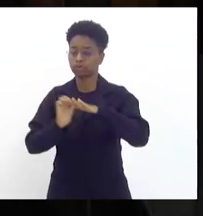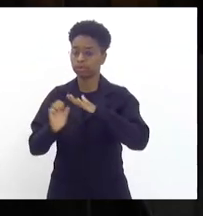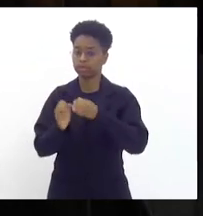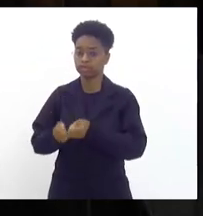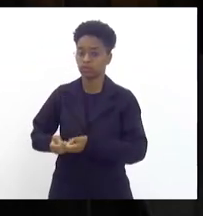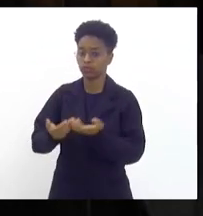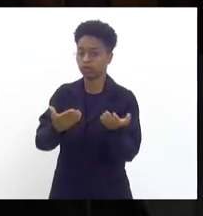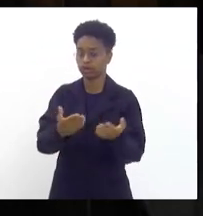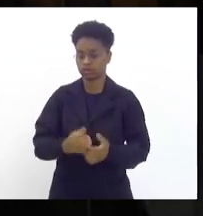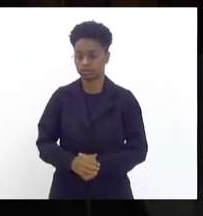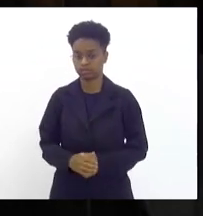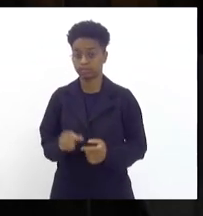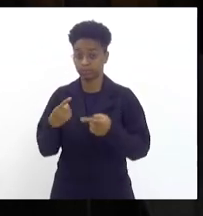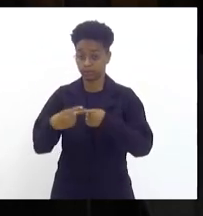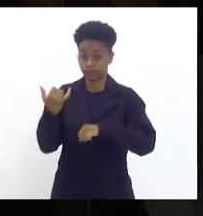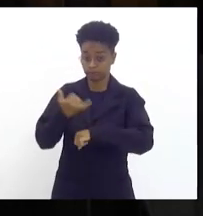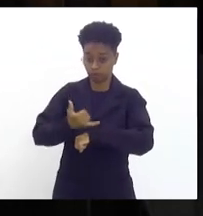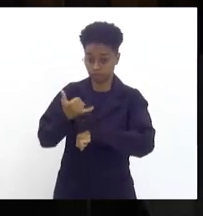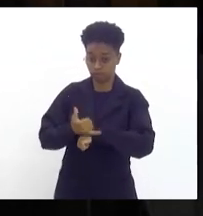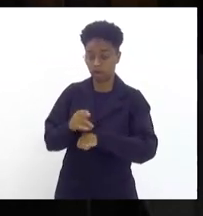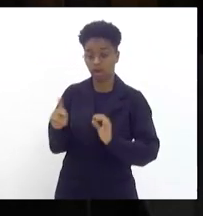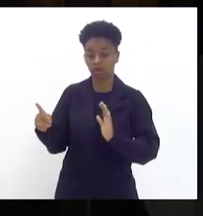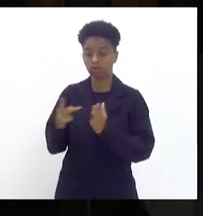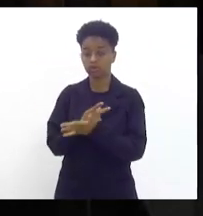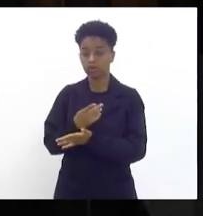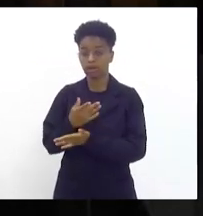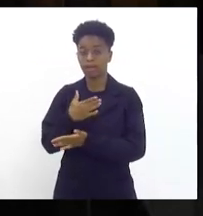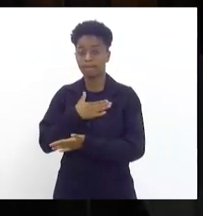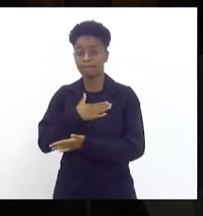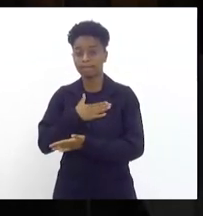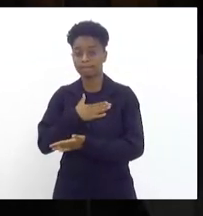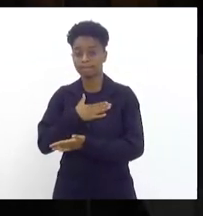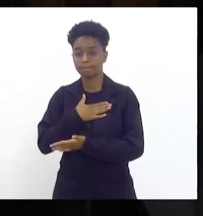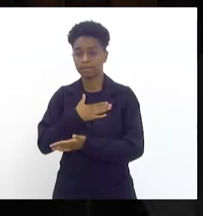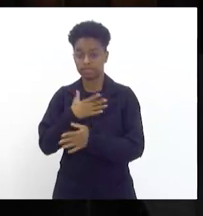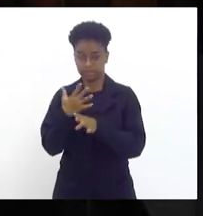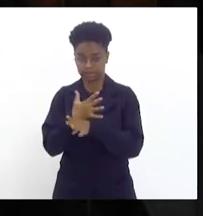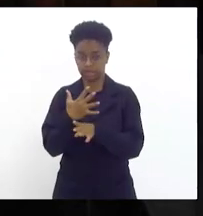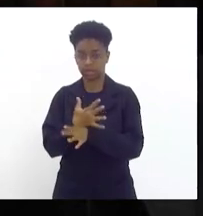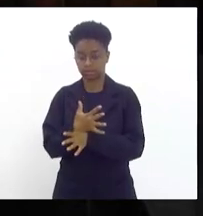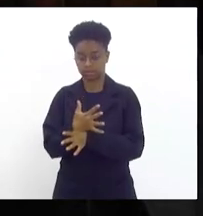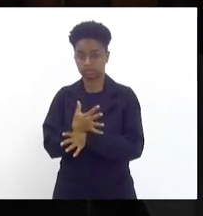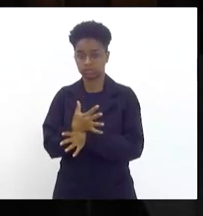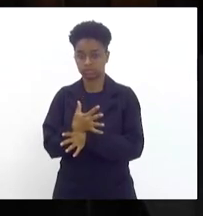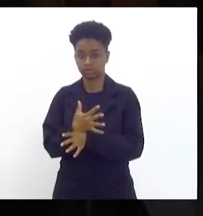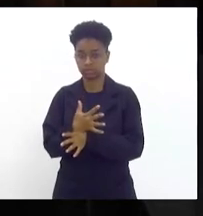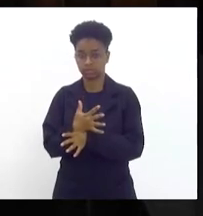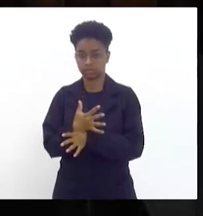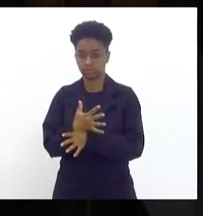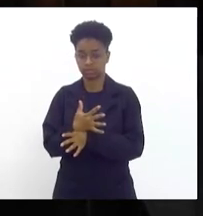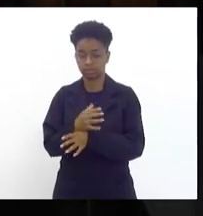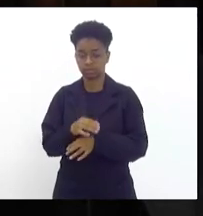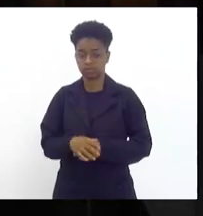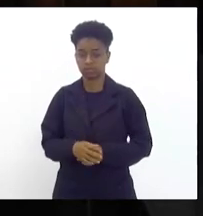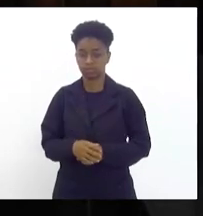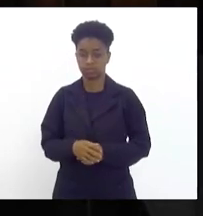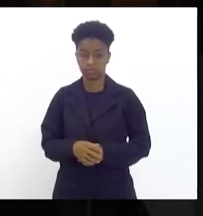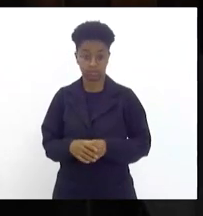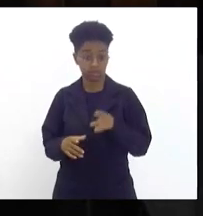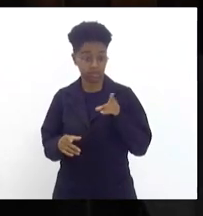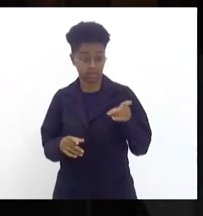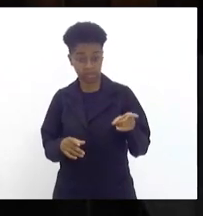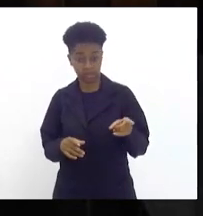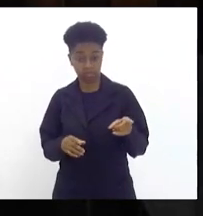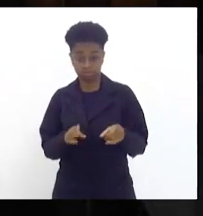em Volta Redonda a minha amada querida cidade o SAI de Volta Redonda dá a